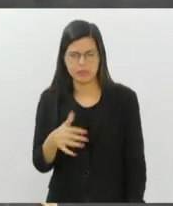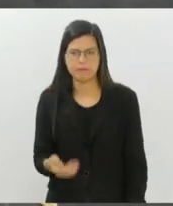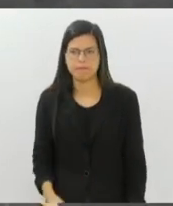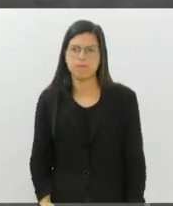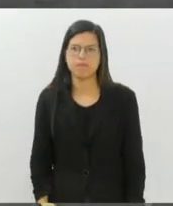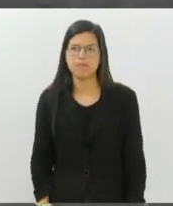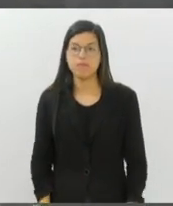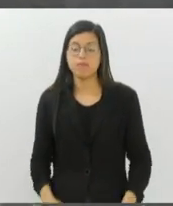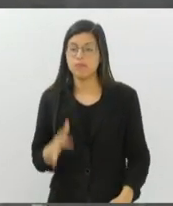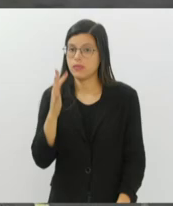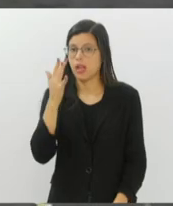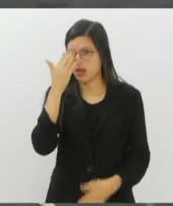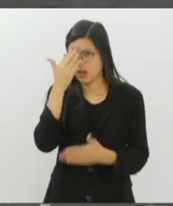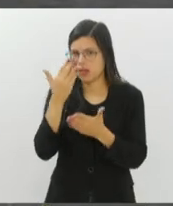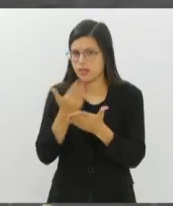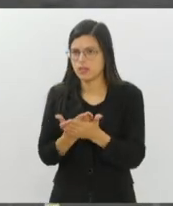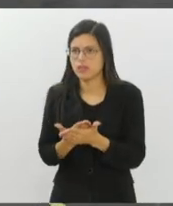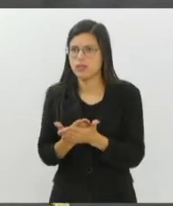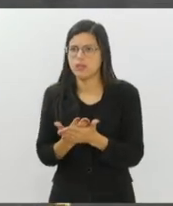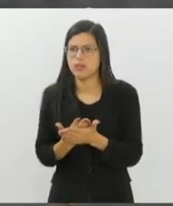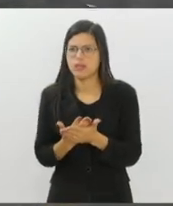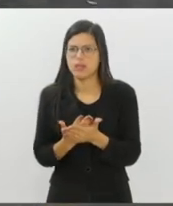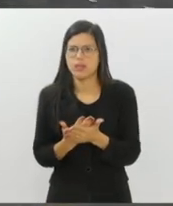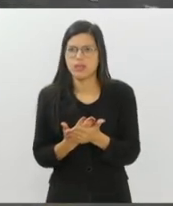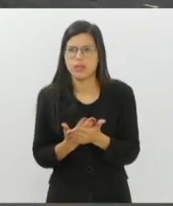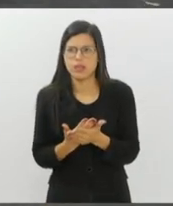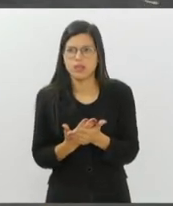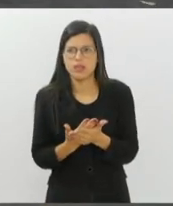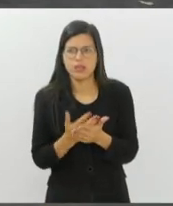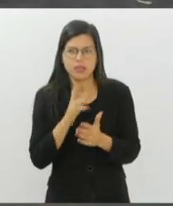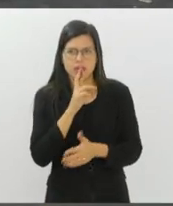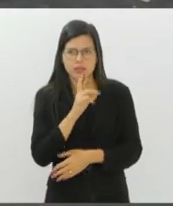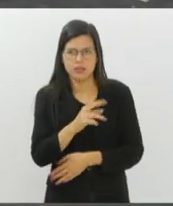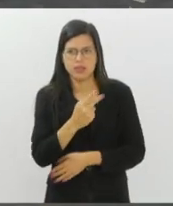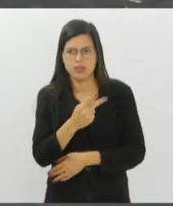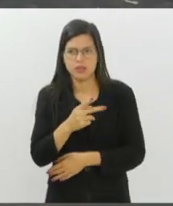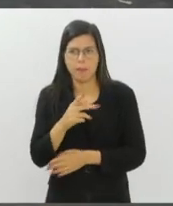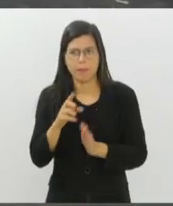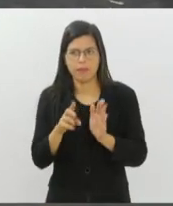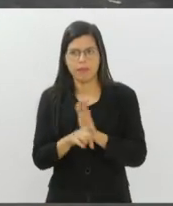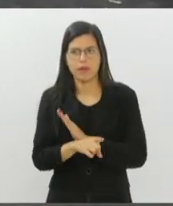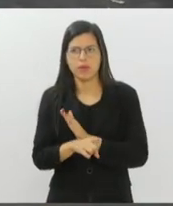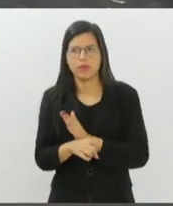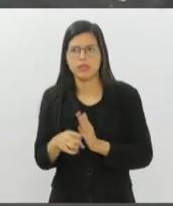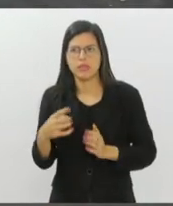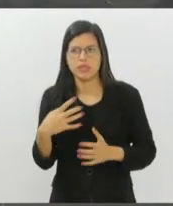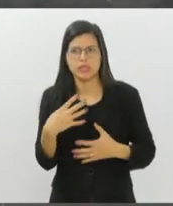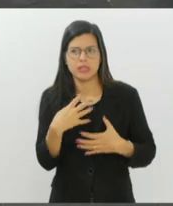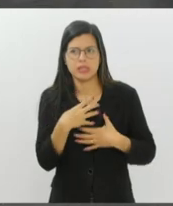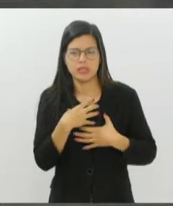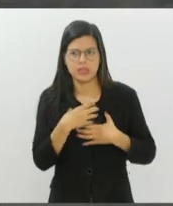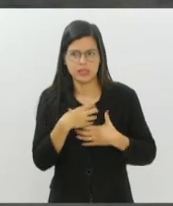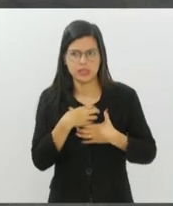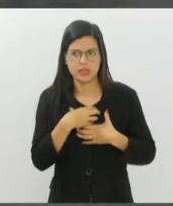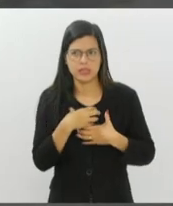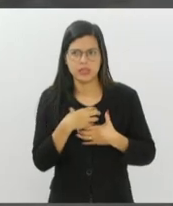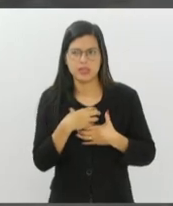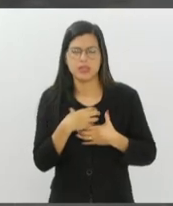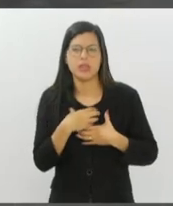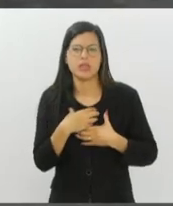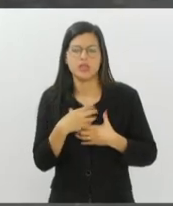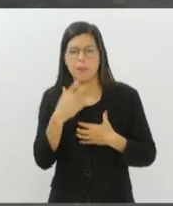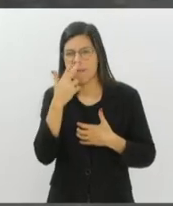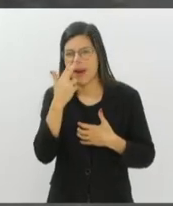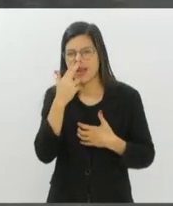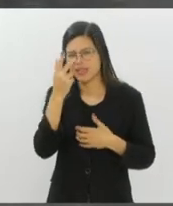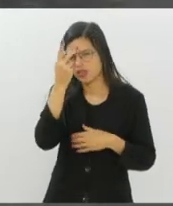a gente sente ainda, respondendo um pouco mais a sua pergunta, a gente sente ainda esse entrave,